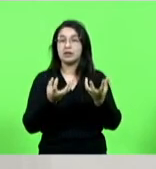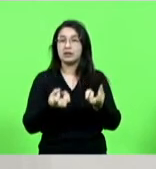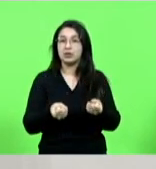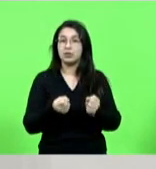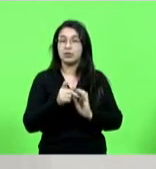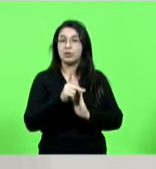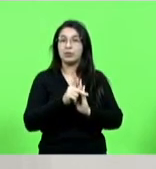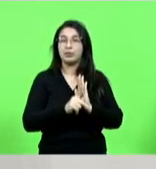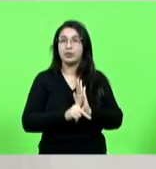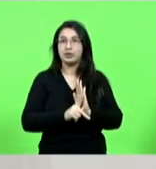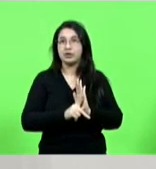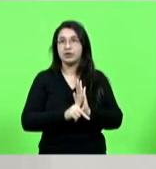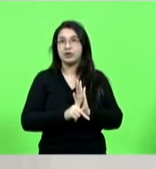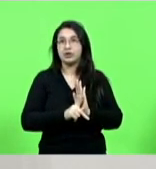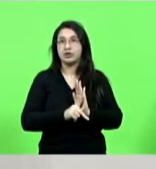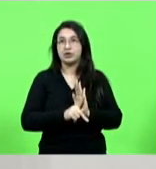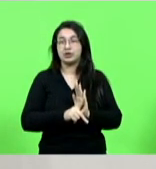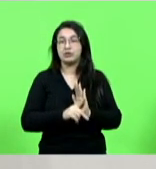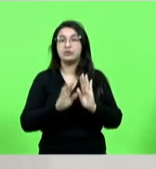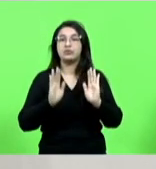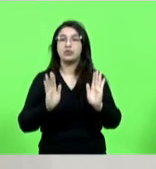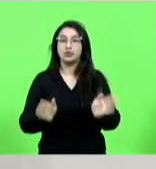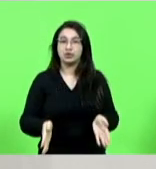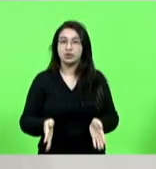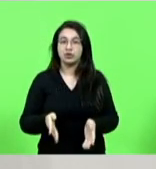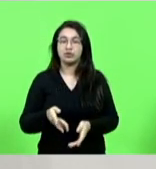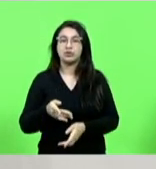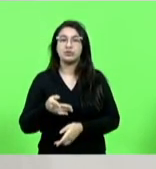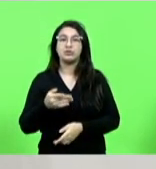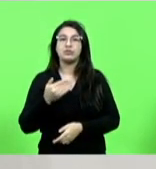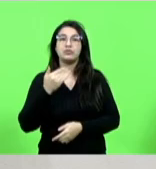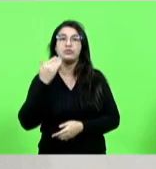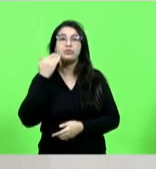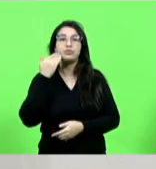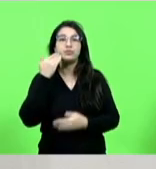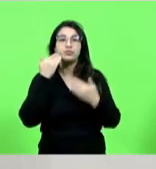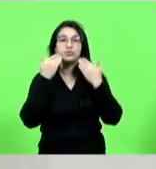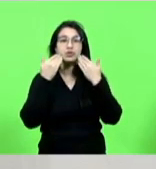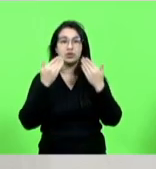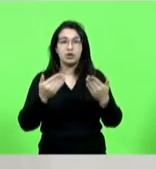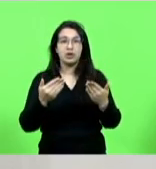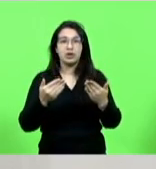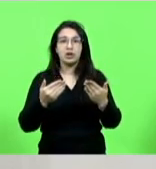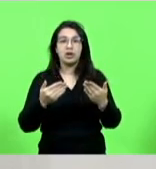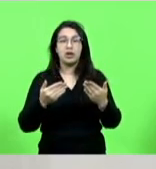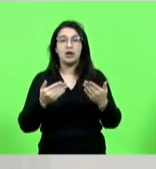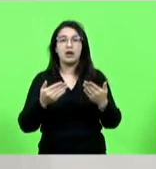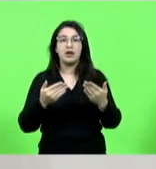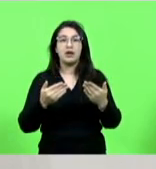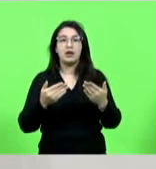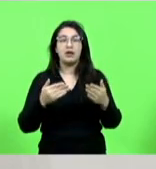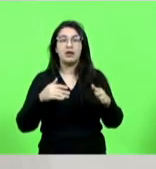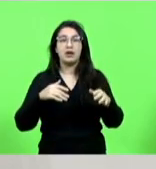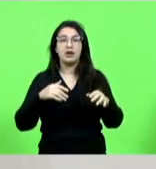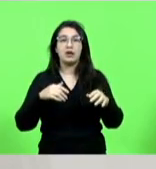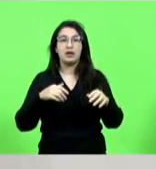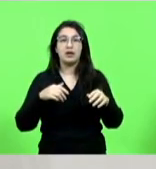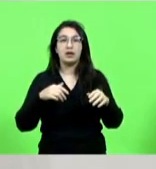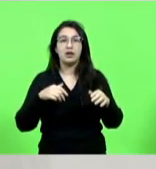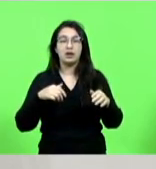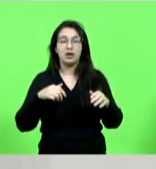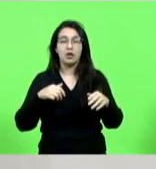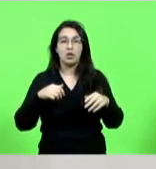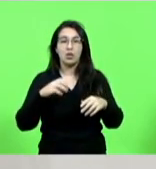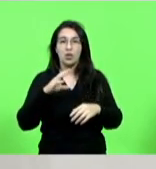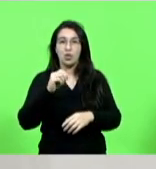que aqui eu já levantei a questão das corridas de galgos que são cachorros de alto